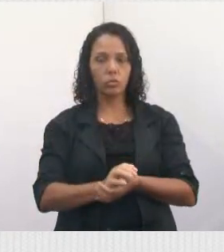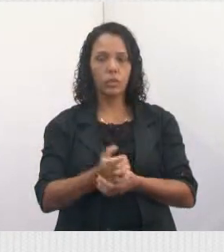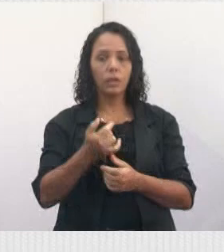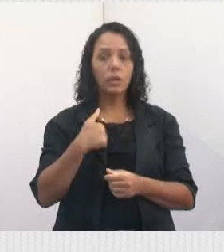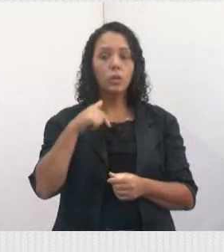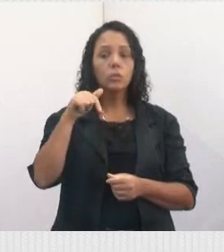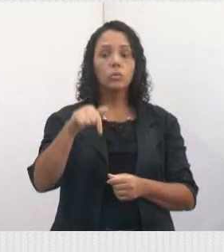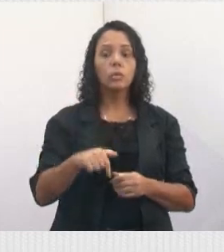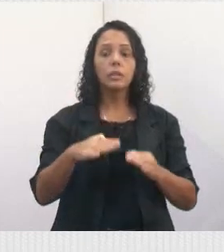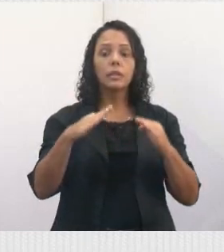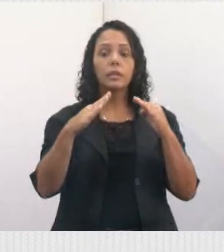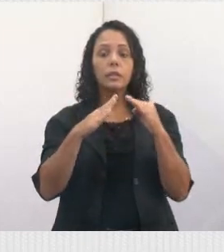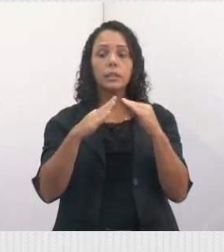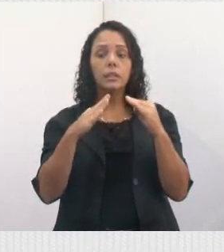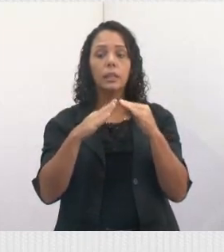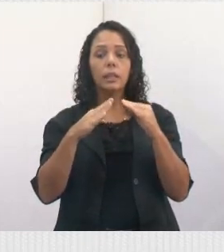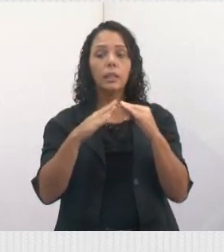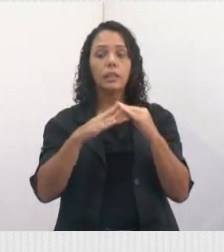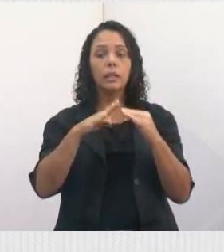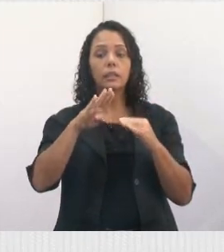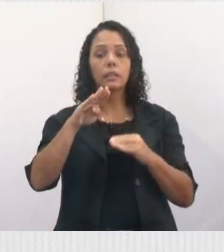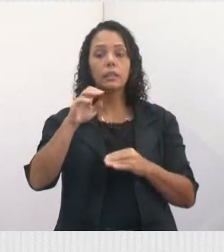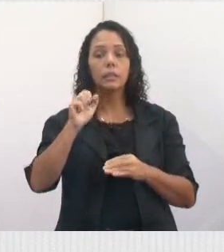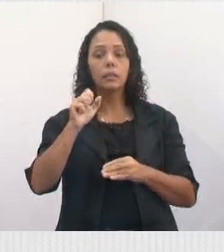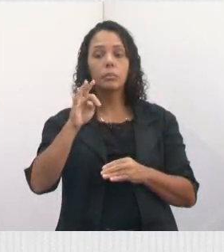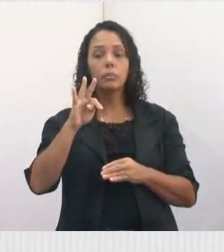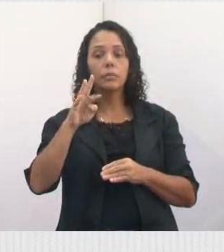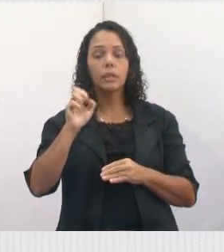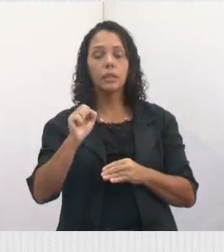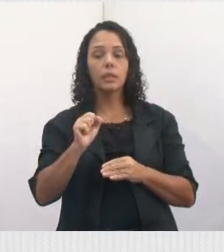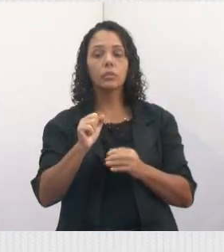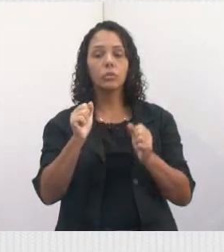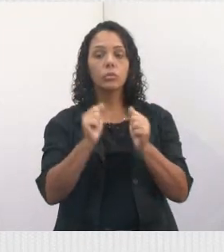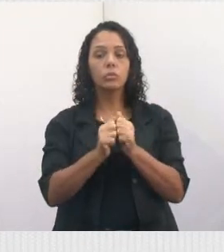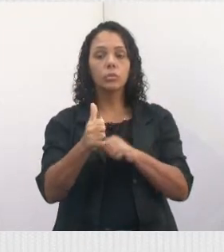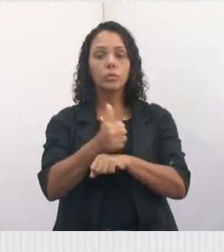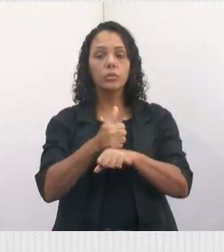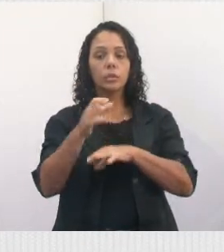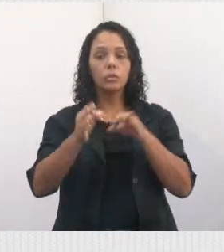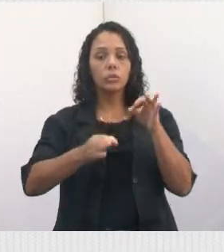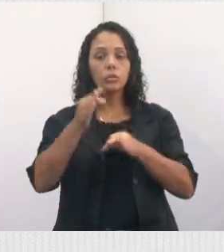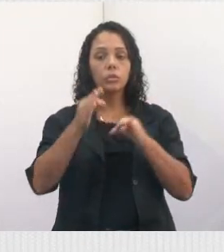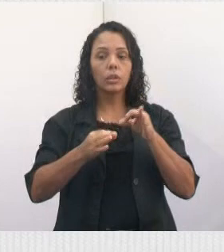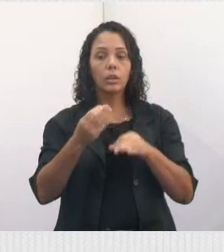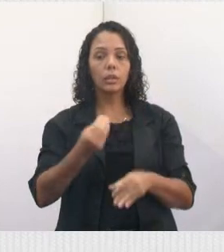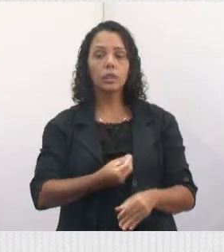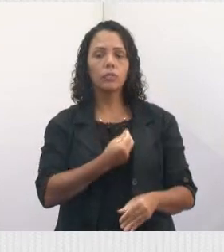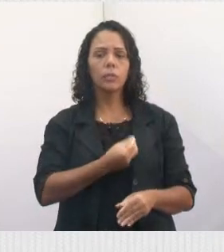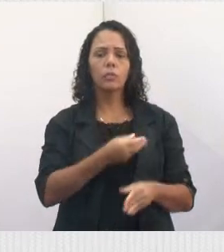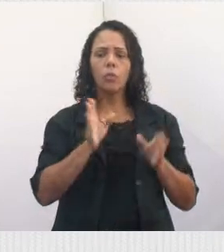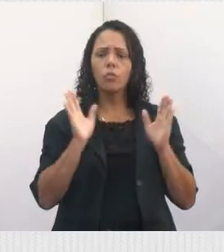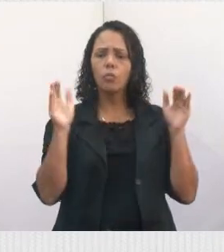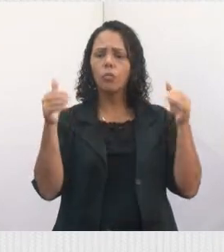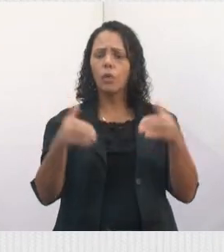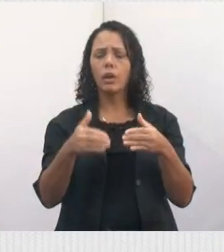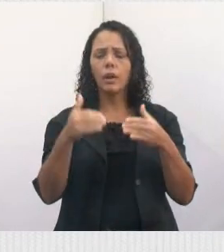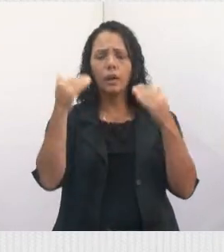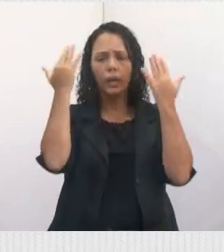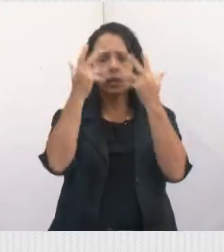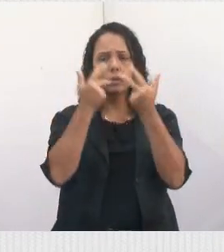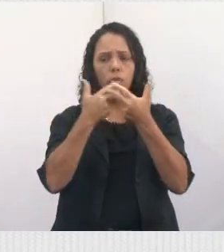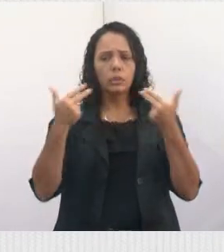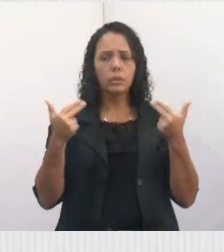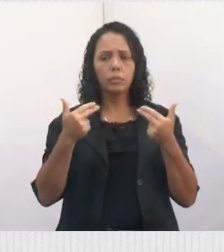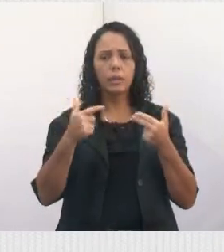na casa da Bete, do Oficial de Justiça, que ela viveu para os animais, tá? E aqui de